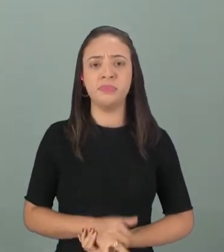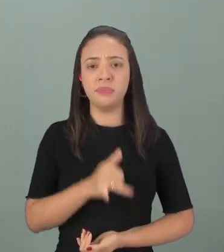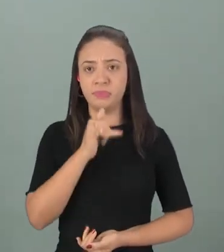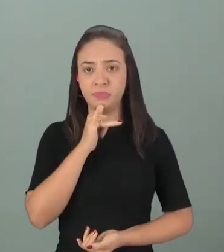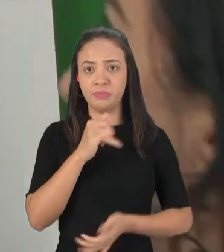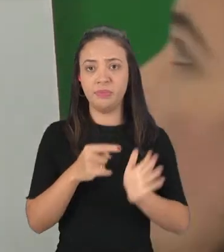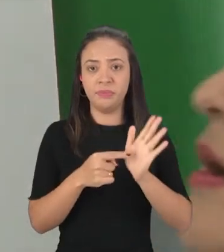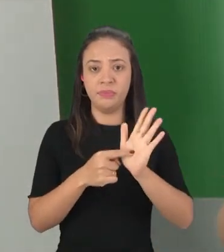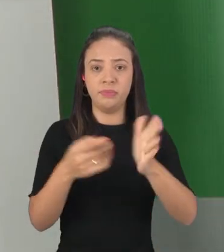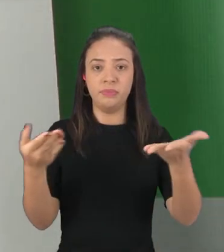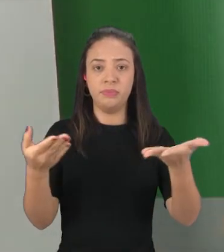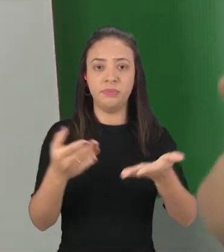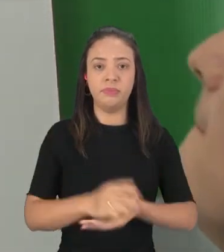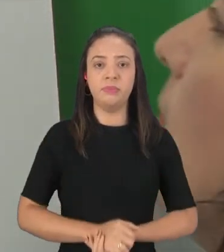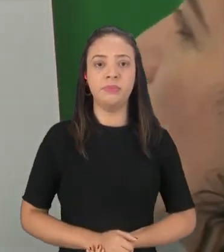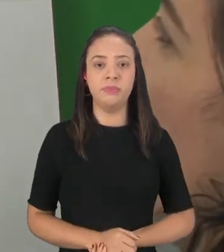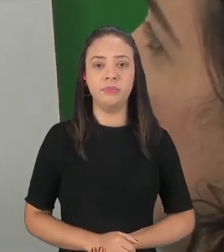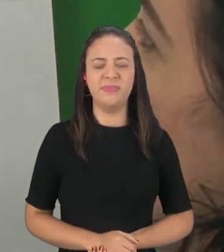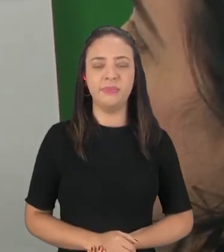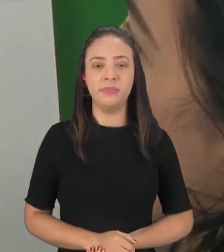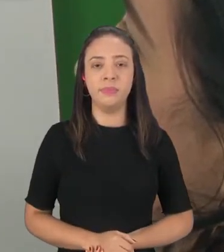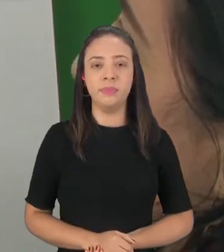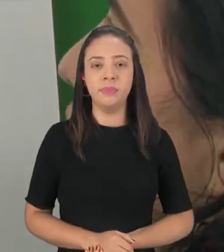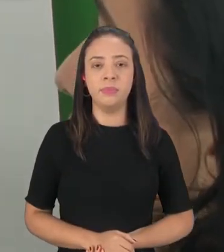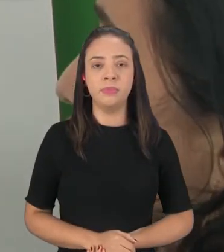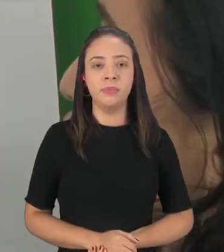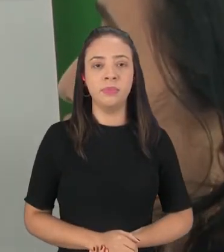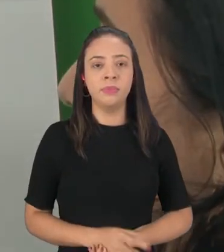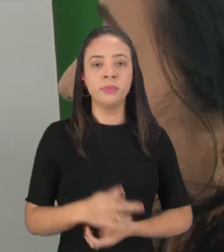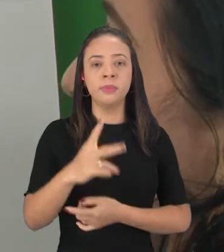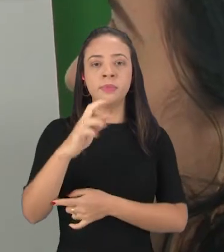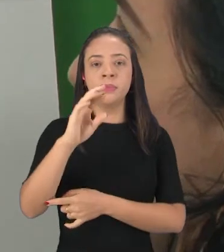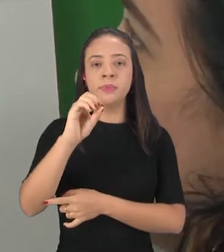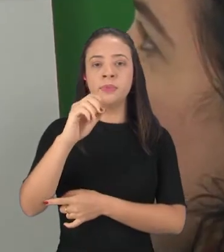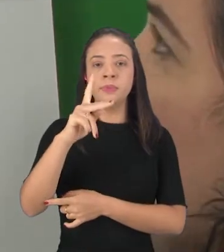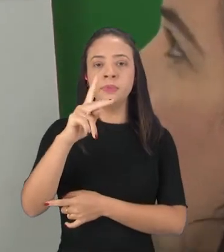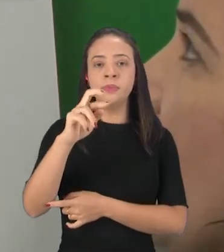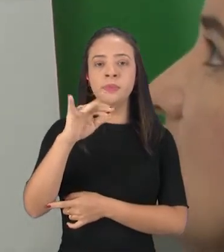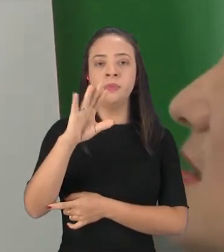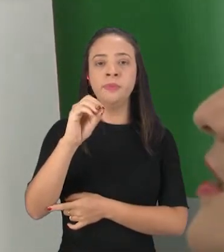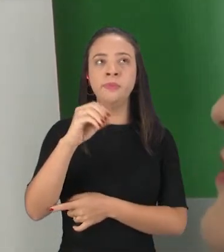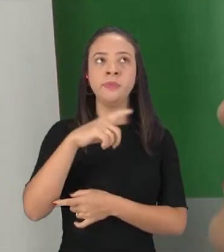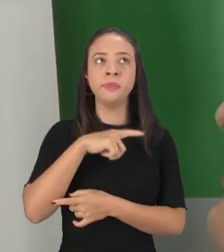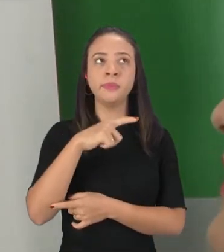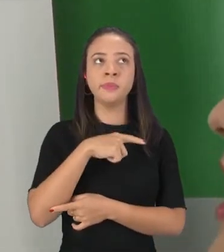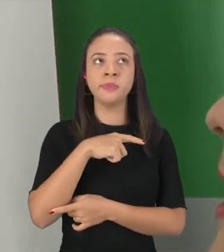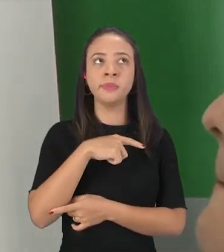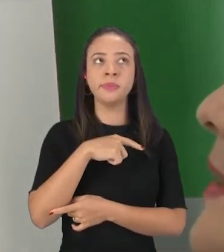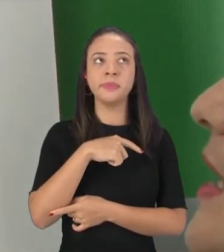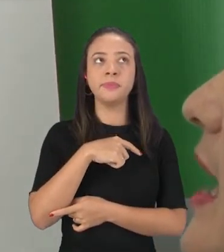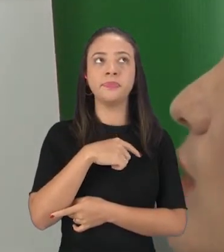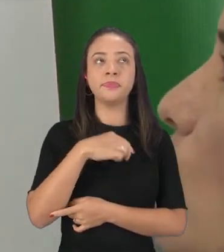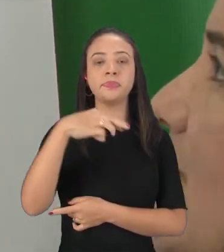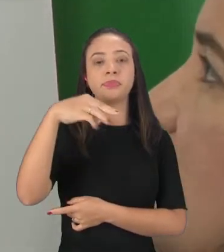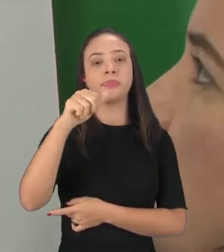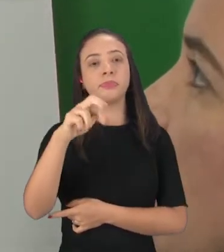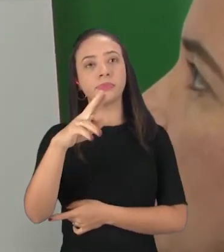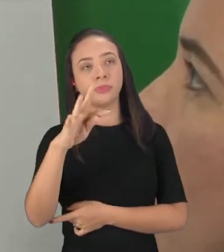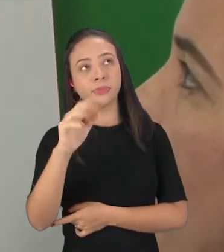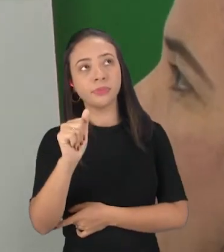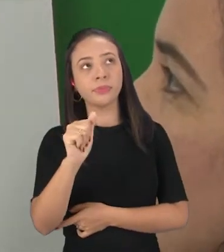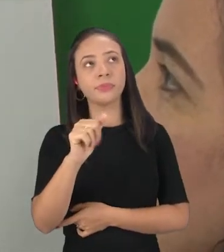O exemplo que eu dei aqui, ó. O próprio que nós temos aqui, ó. Tem Marta, Fafá, Miguel,